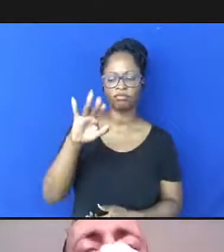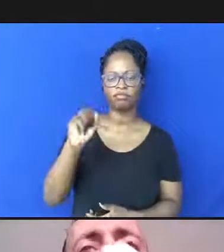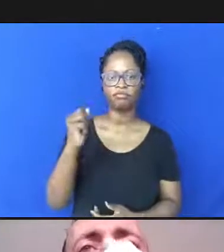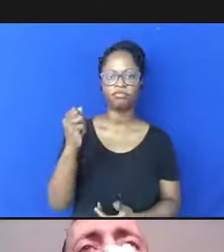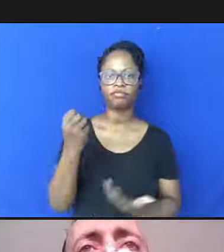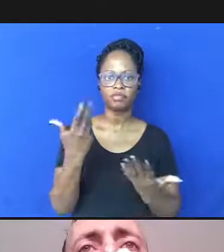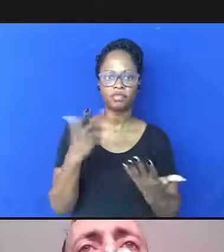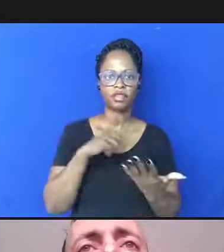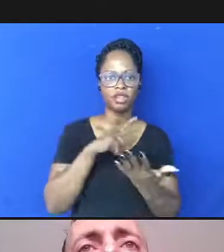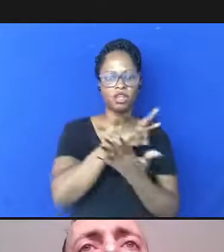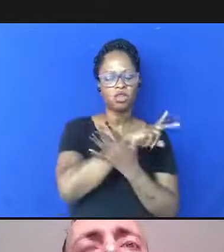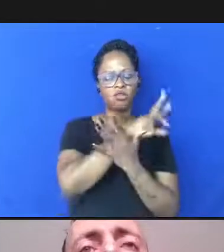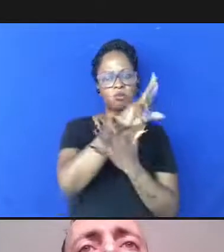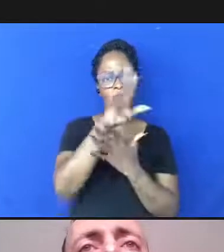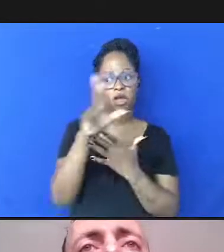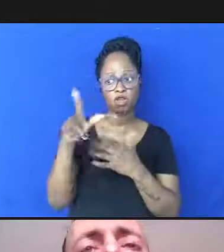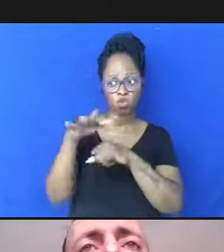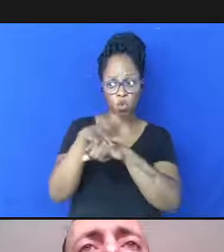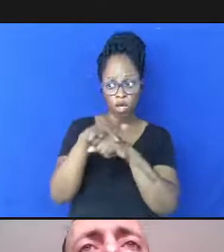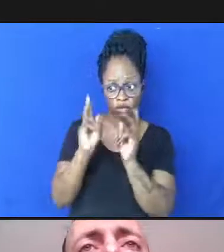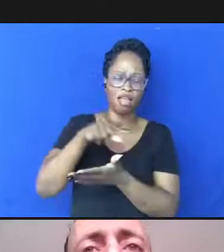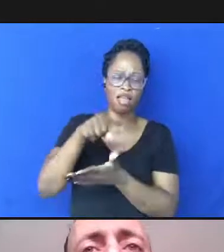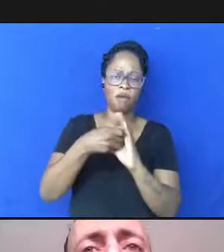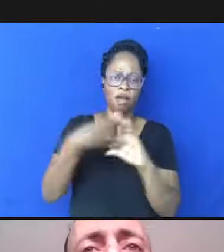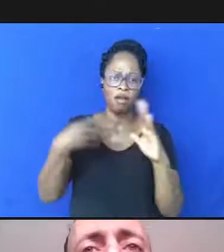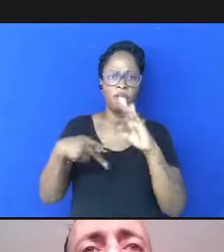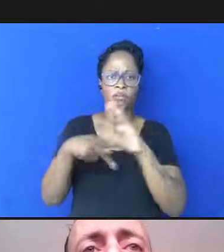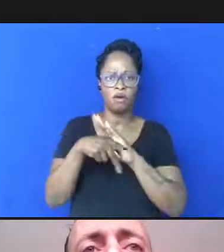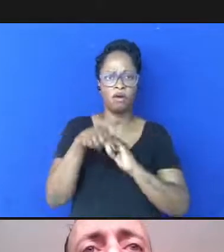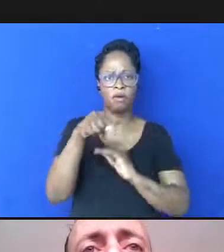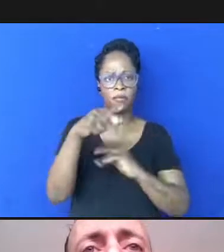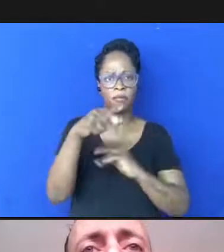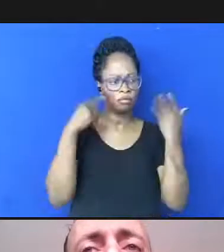doenças que ocorrem ao mesmo tempo mas que são analisar a sindemia aí